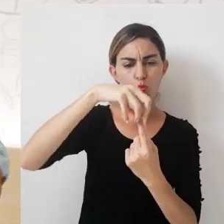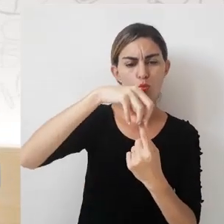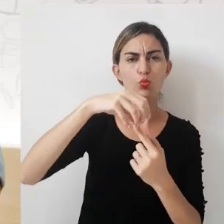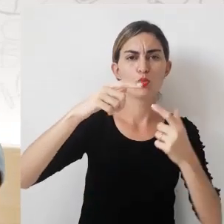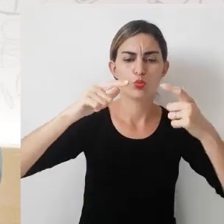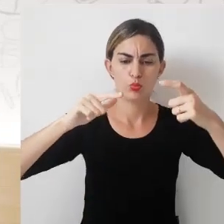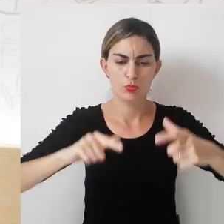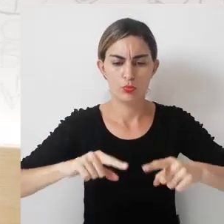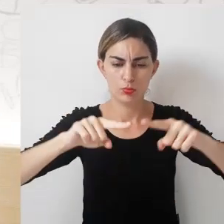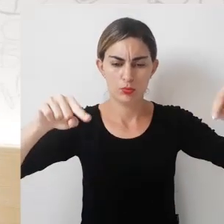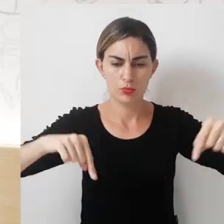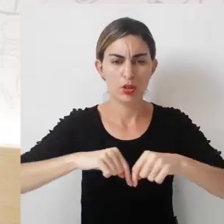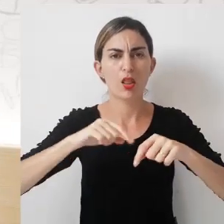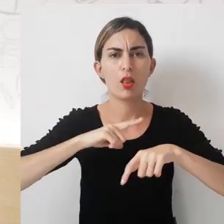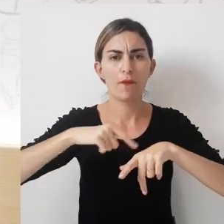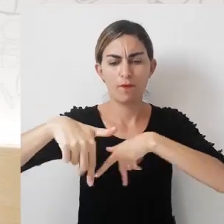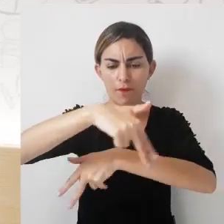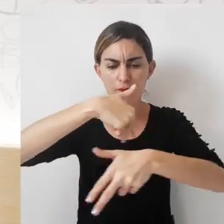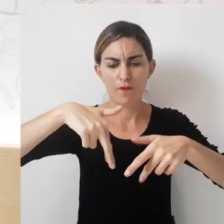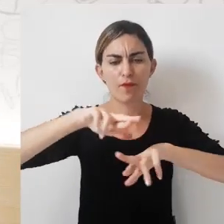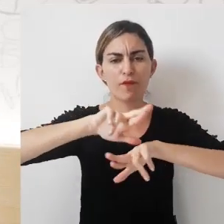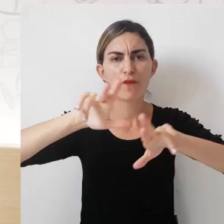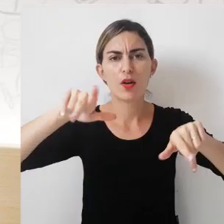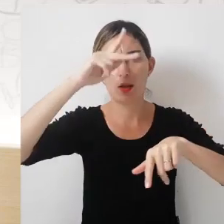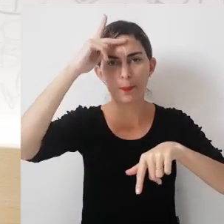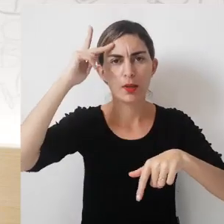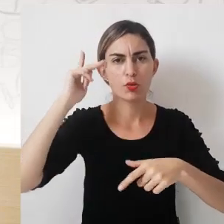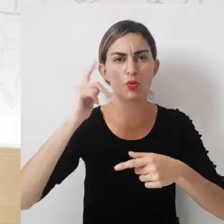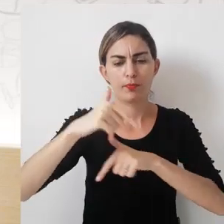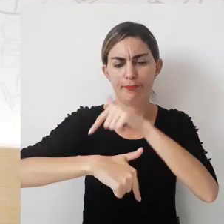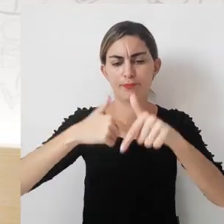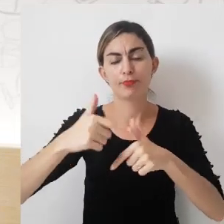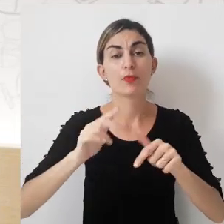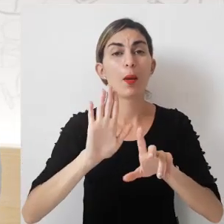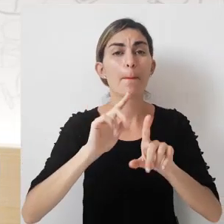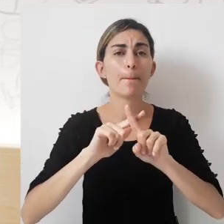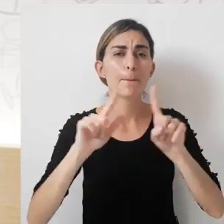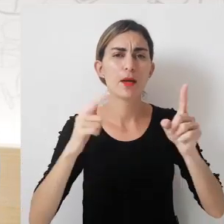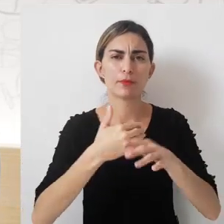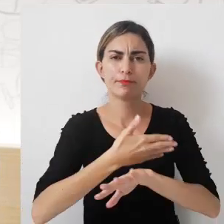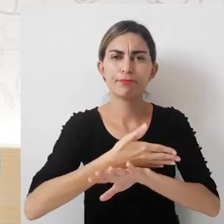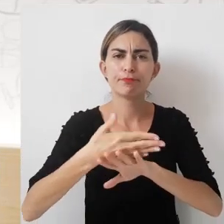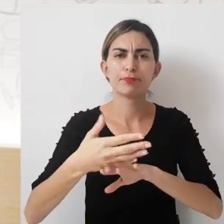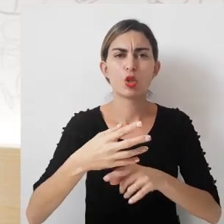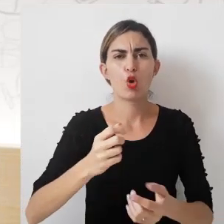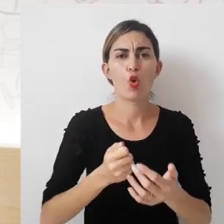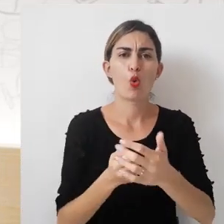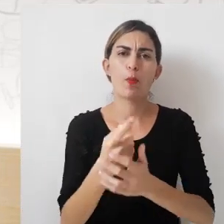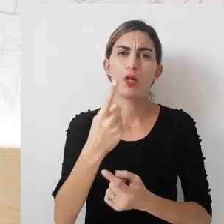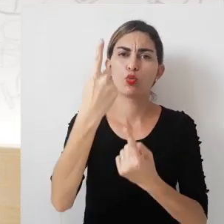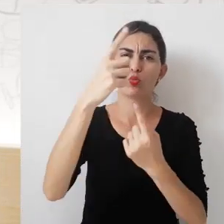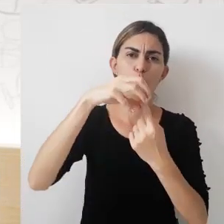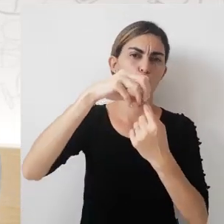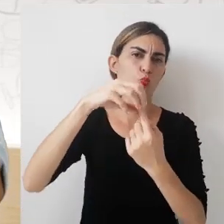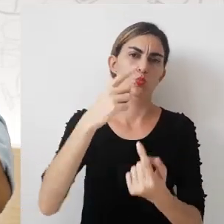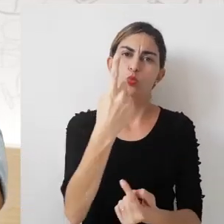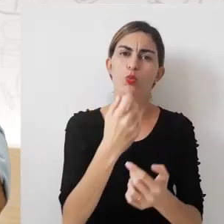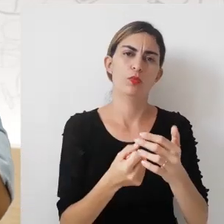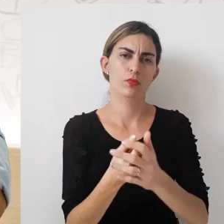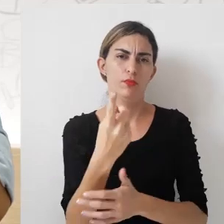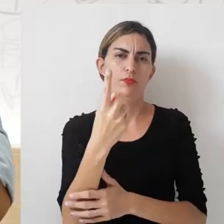por um setor, onde você tem várias pessoas presentes, mas é muito comum encontrar a figura do comprador.